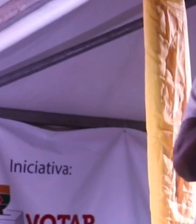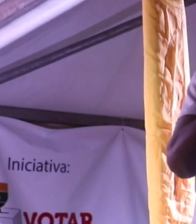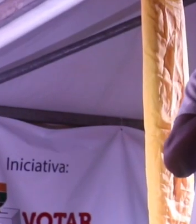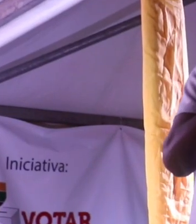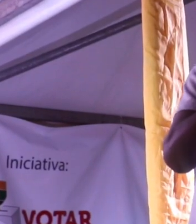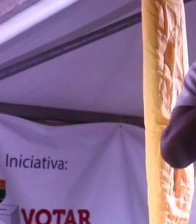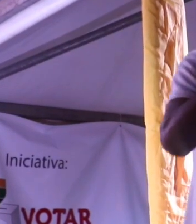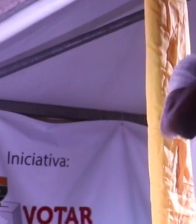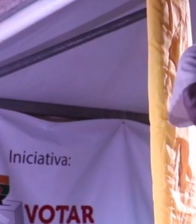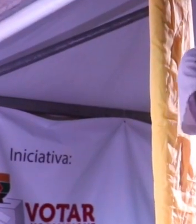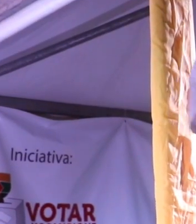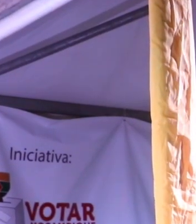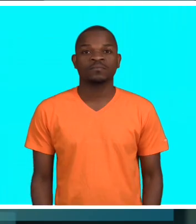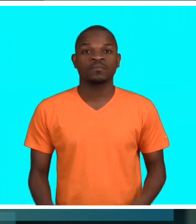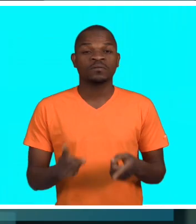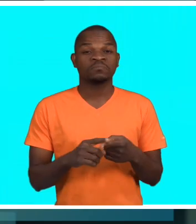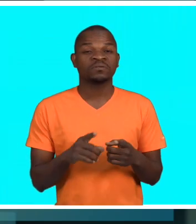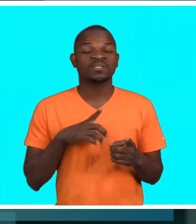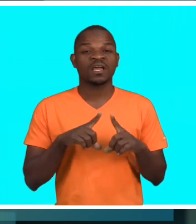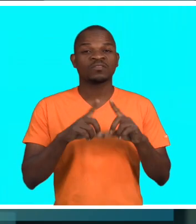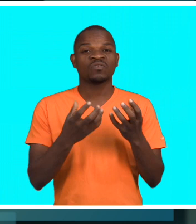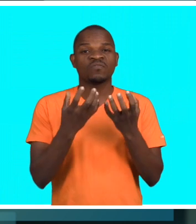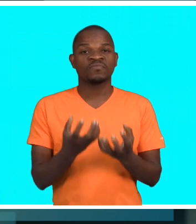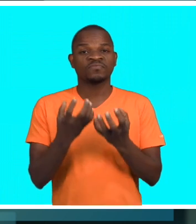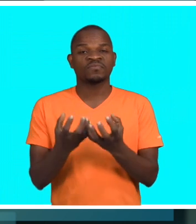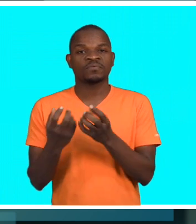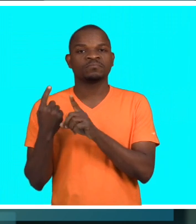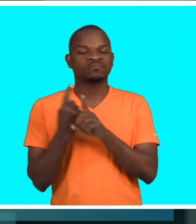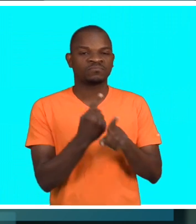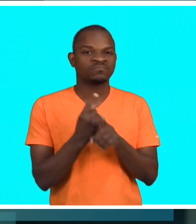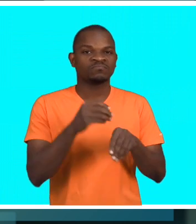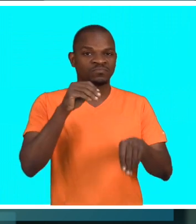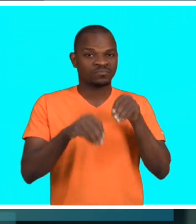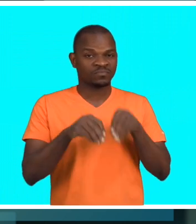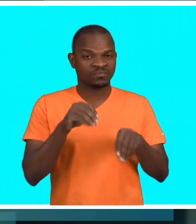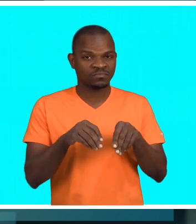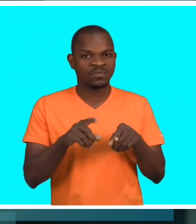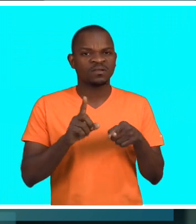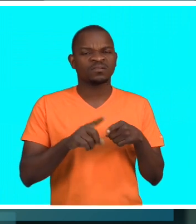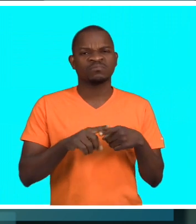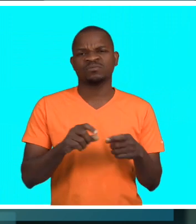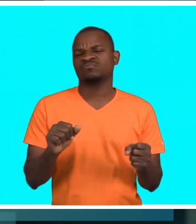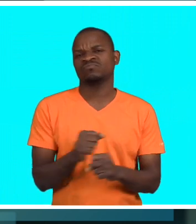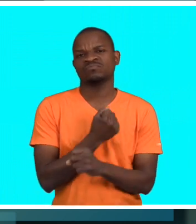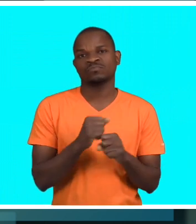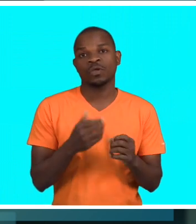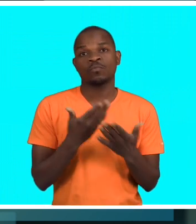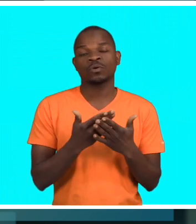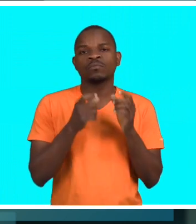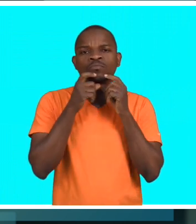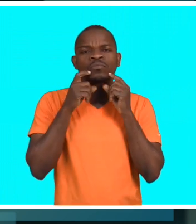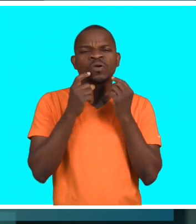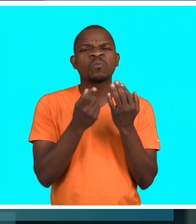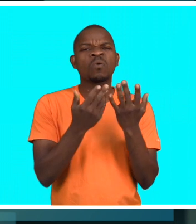exercício de um dever cívico. Há um nível de absentismo muito grande e não pode haver, num país